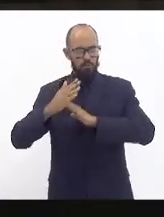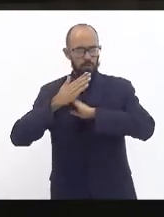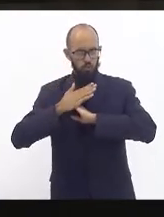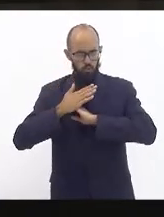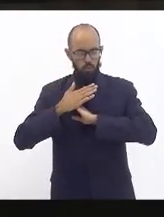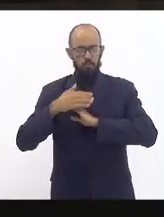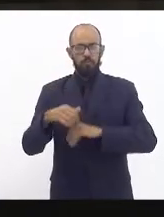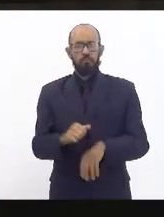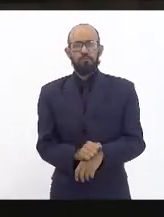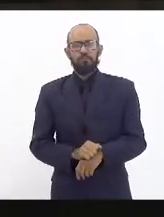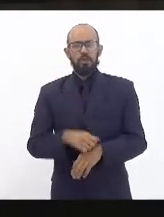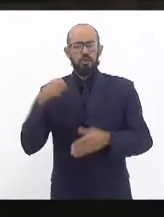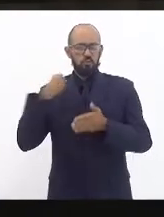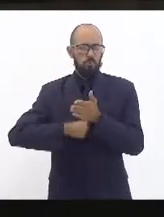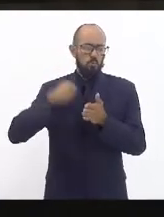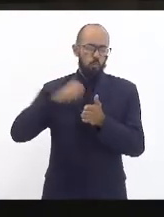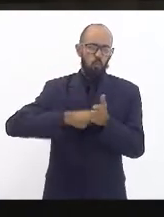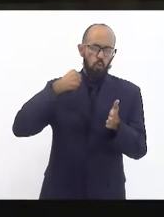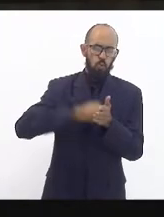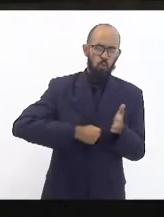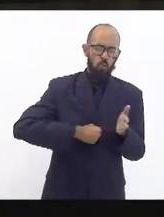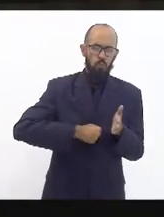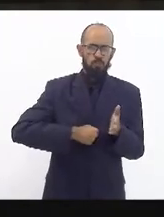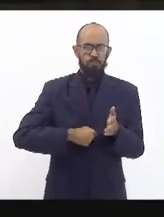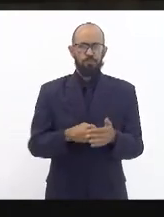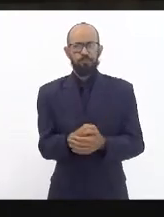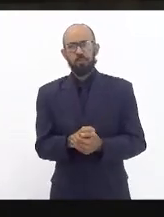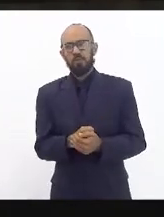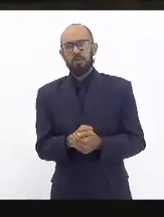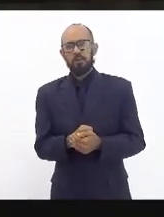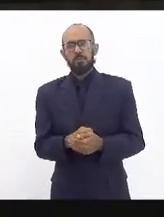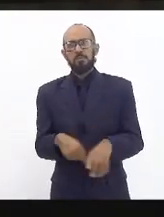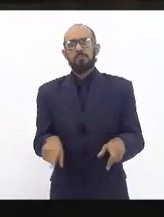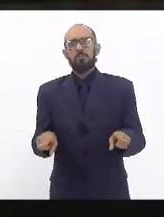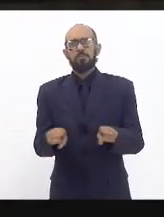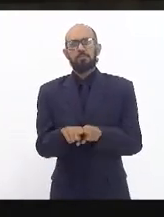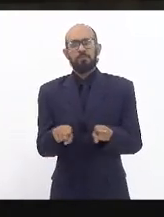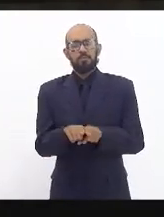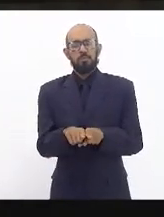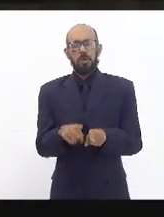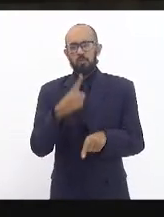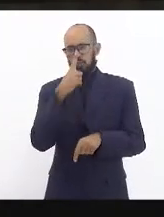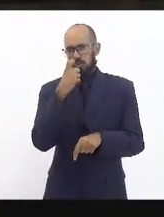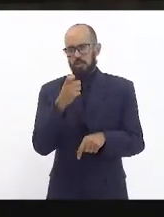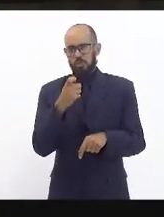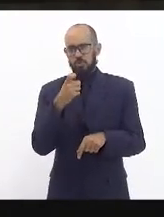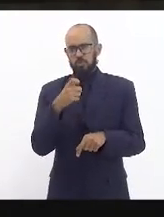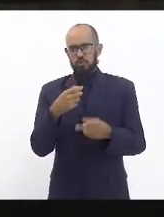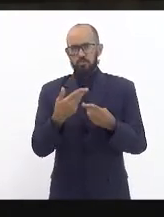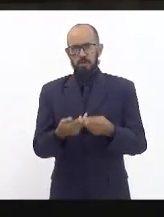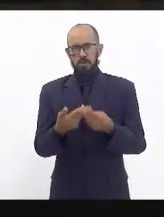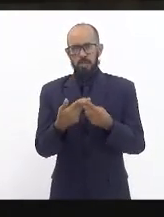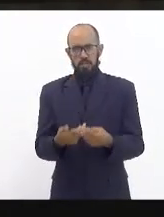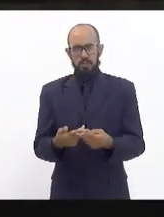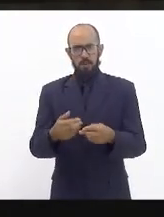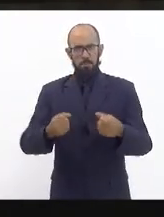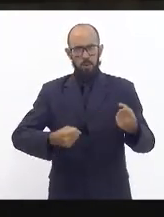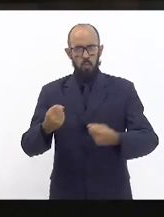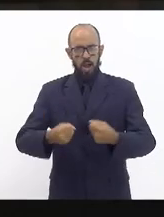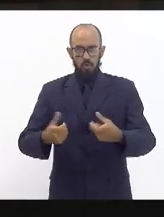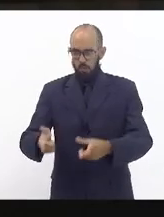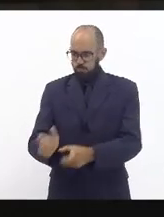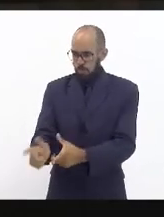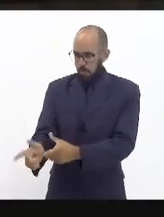as duras penas e não foi tão fácil assim na luta contra o lixão de Paciência meu carro foi metralhado mas eu não morri